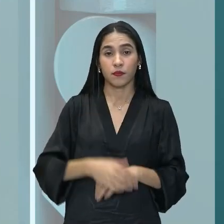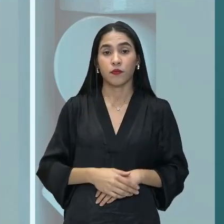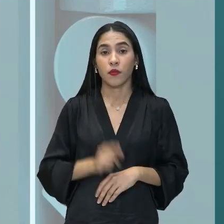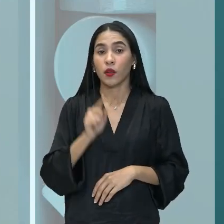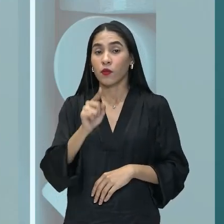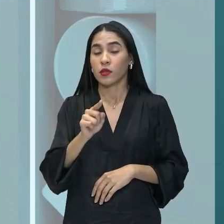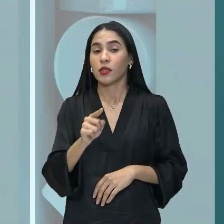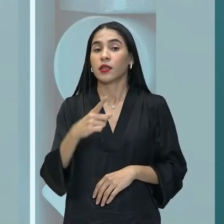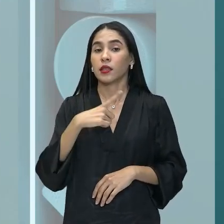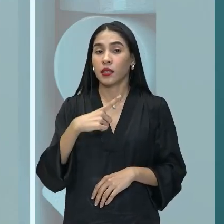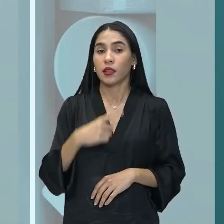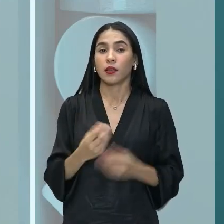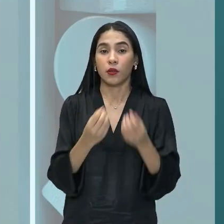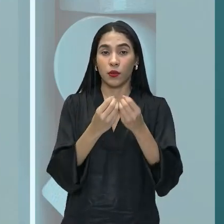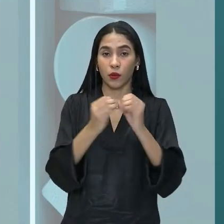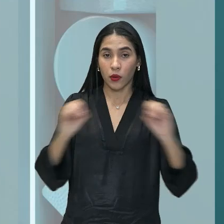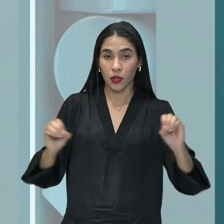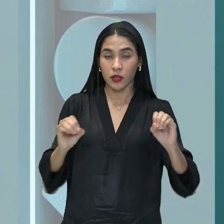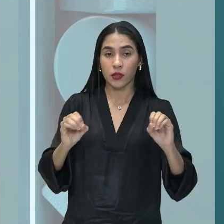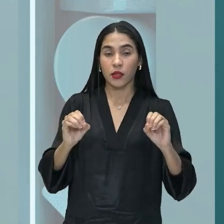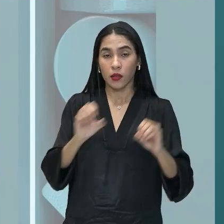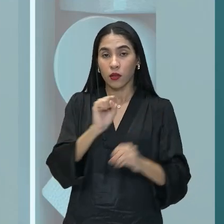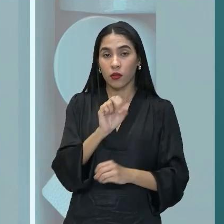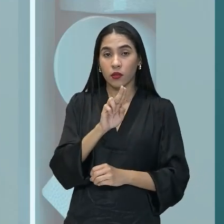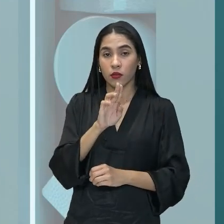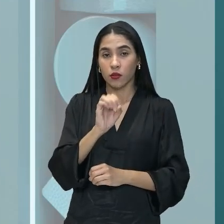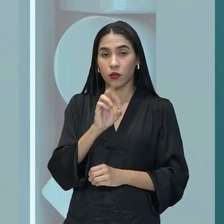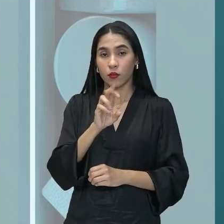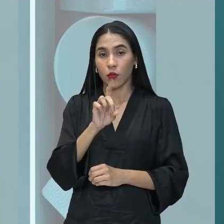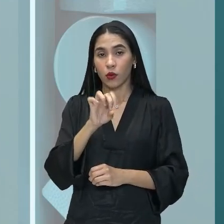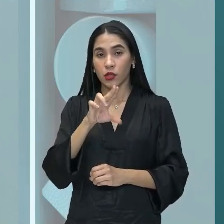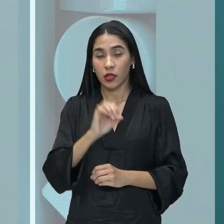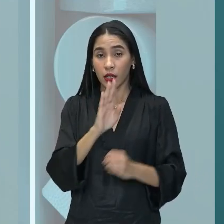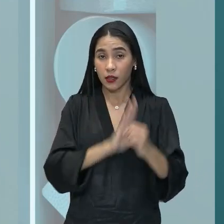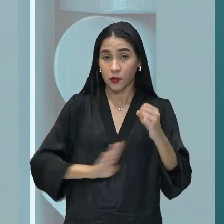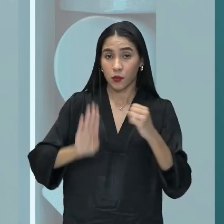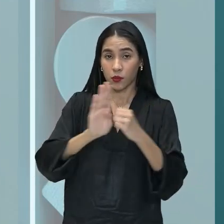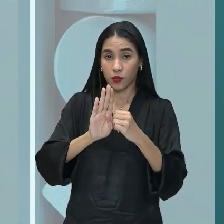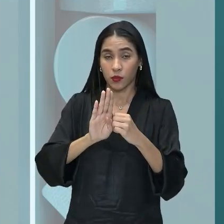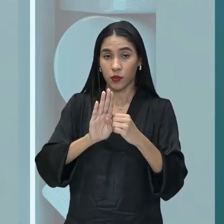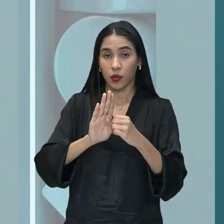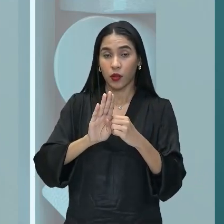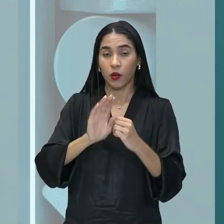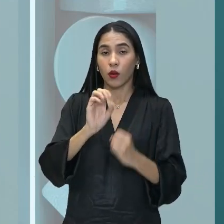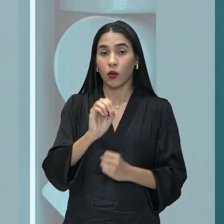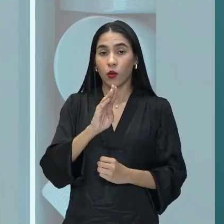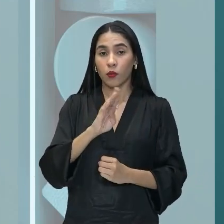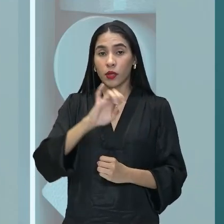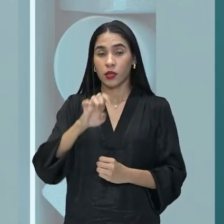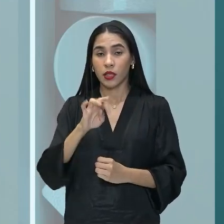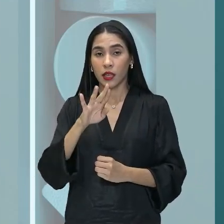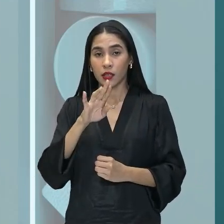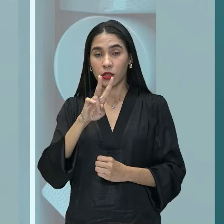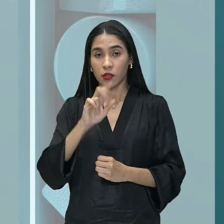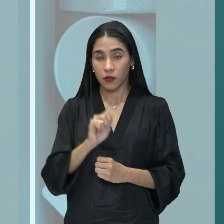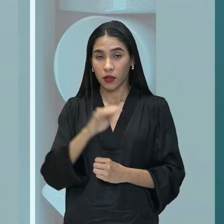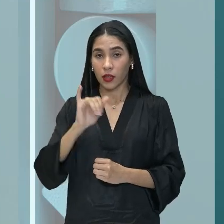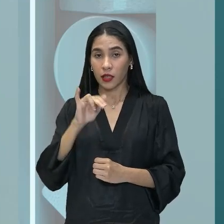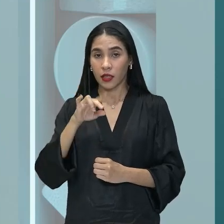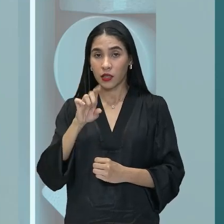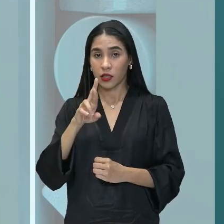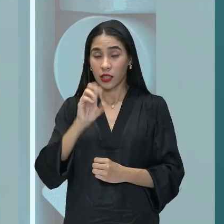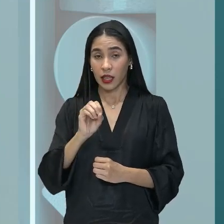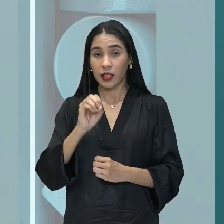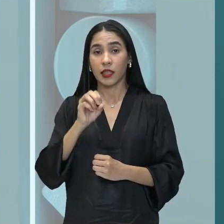vai ter ali uma oração subordinada substantiva, certo? Objetiva indireta. Se o termo for um